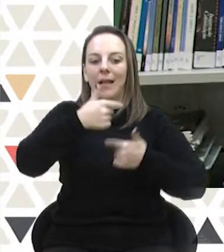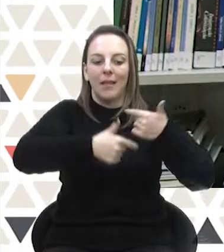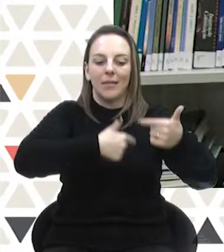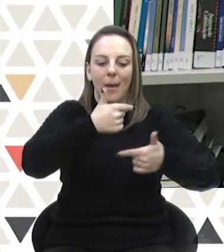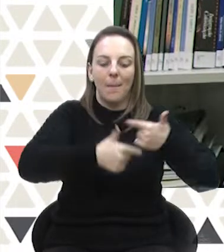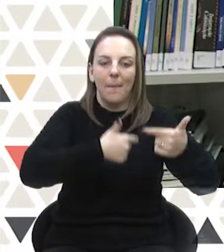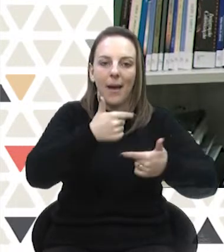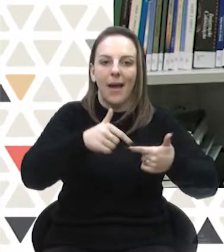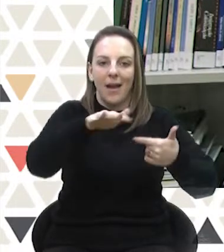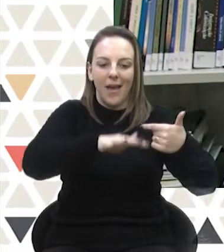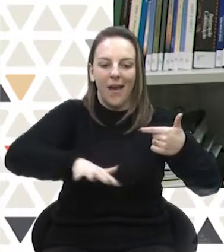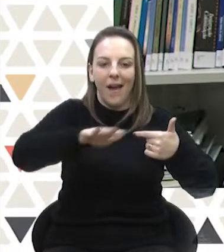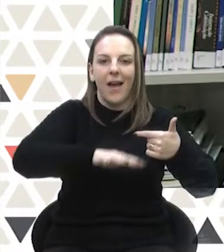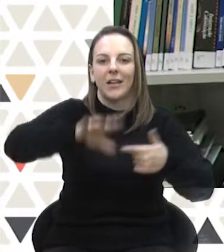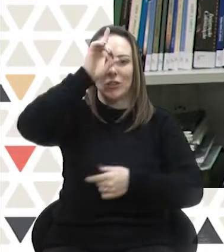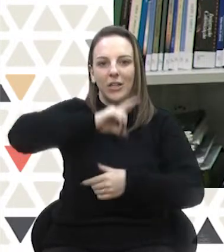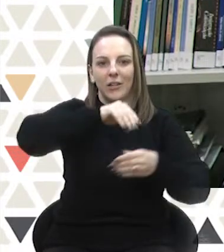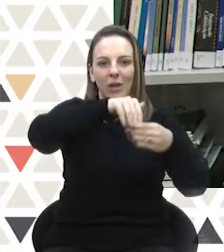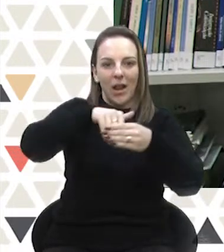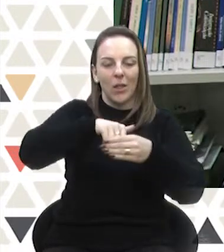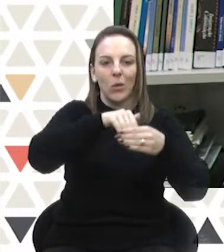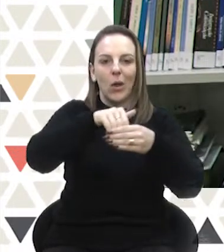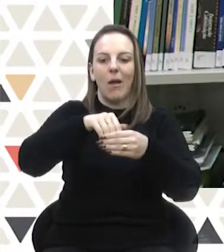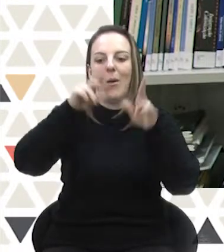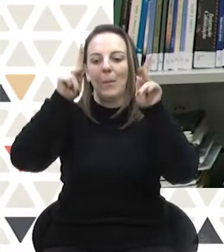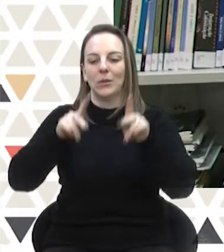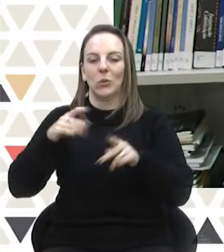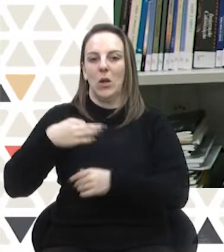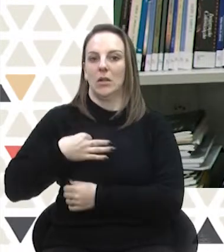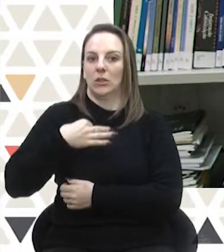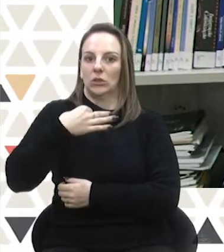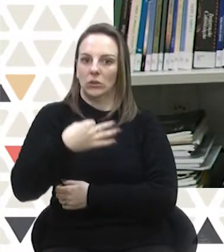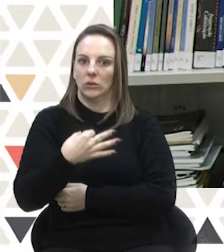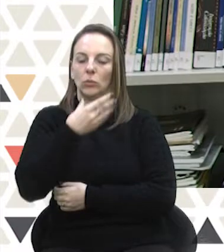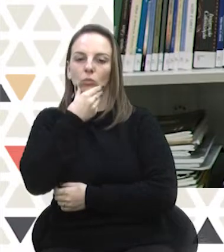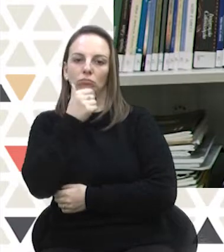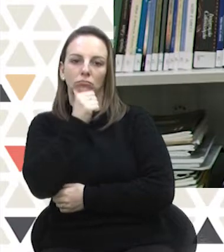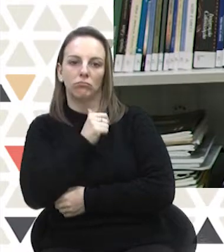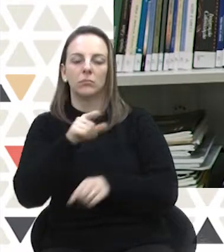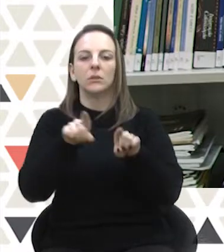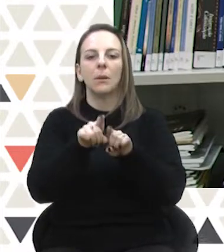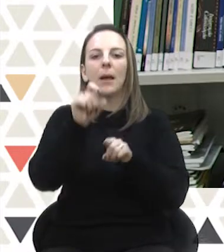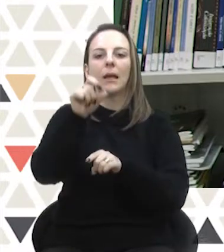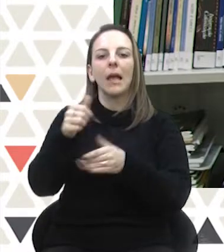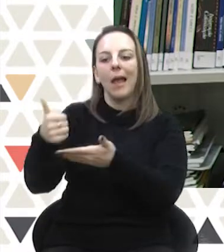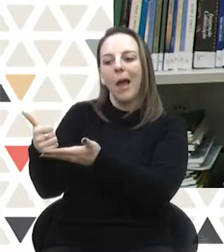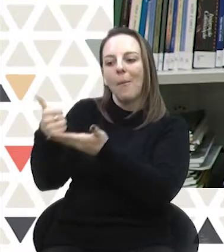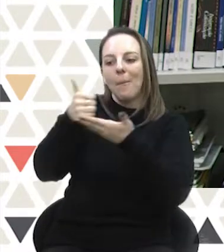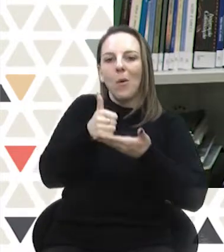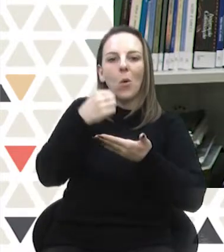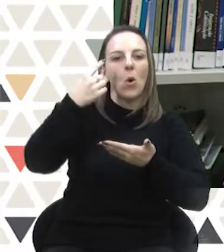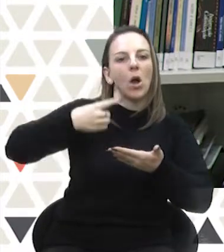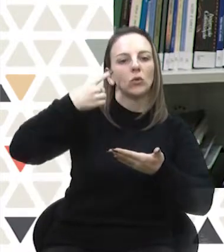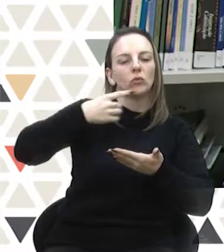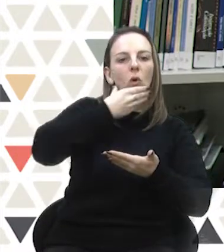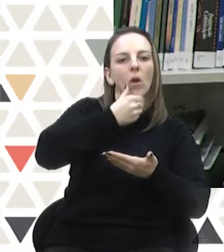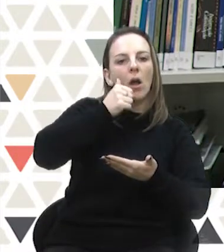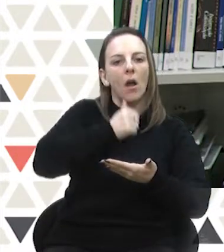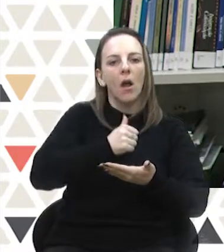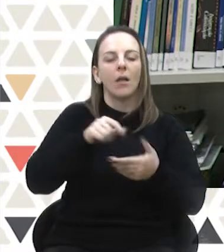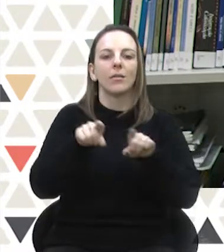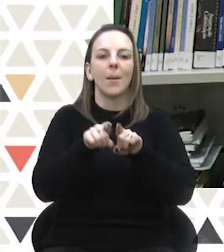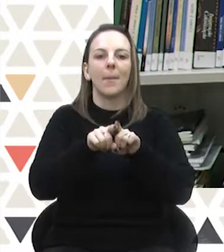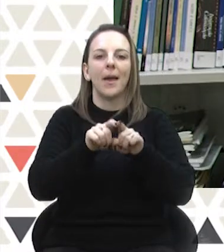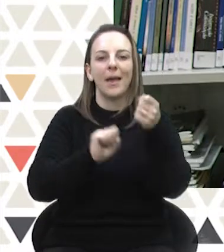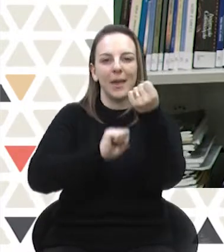eleitoral, aqueles que são candidatos ou candidatas, a quem os apoia, tanto os advogados e advogadas, mas também